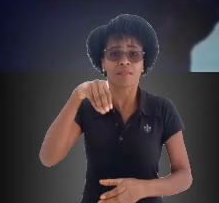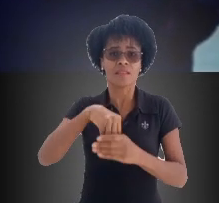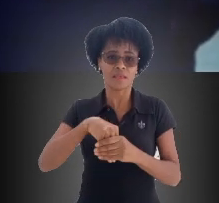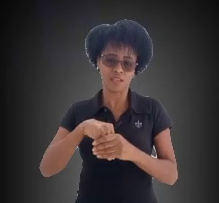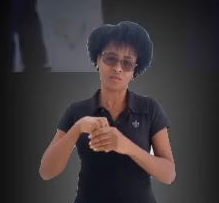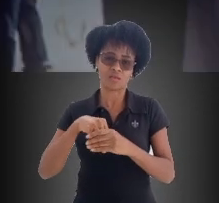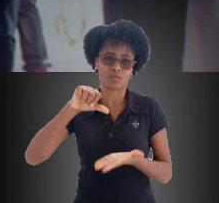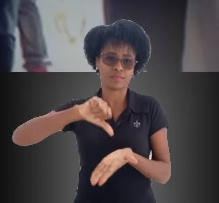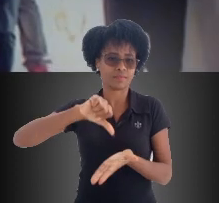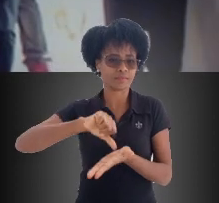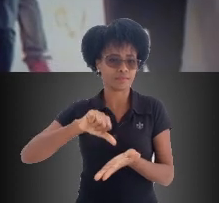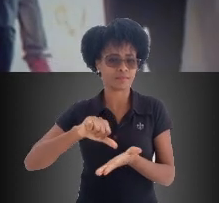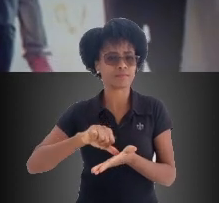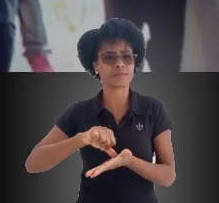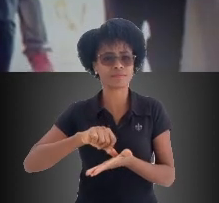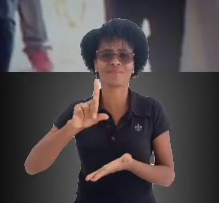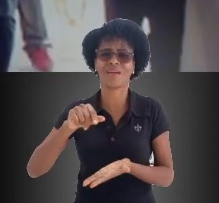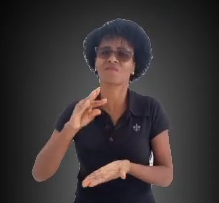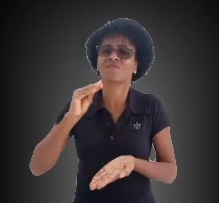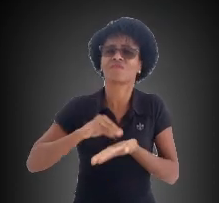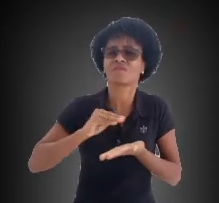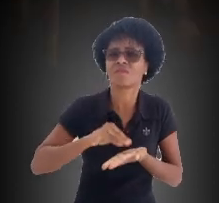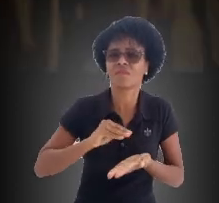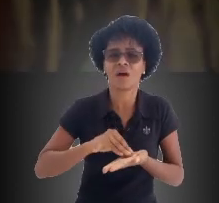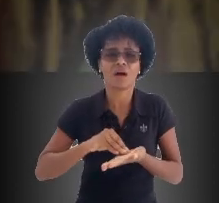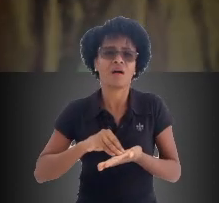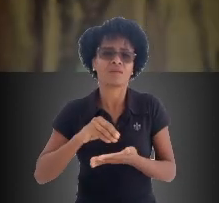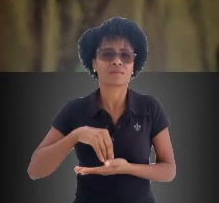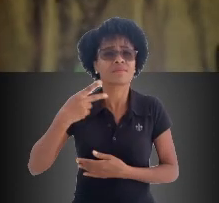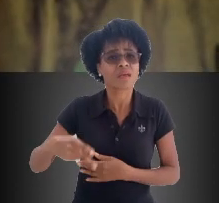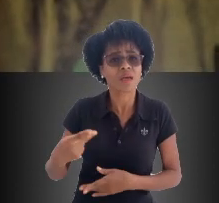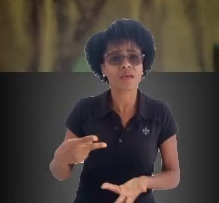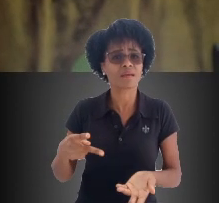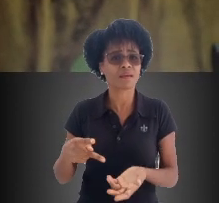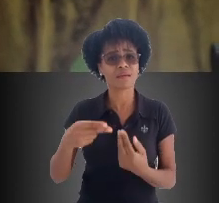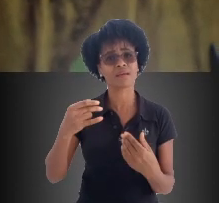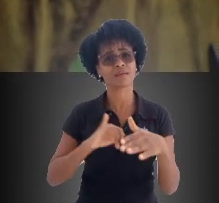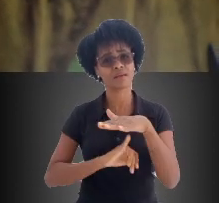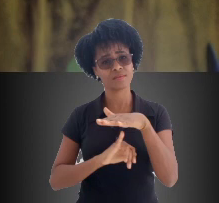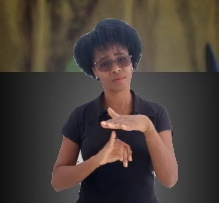diretamente dentro do nosso campus é realmente a nossa maior falta que faz dentro da instituição.